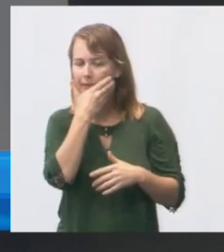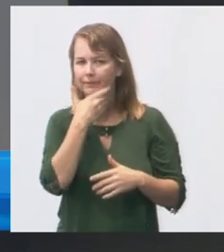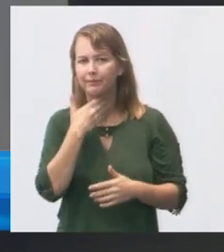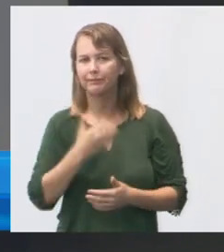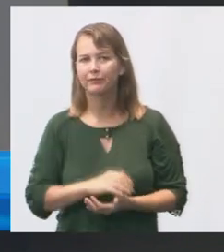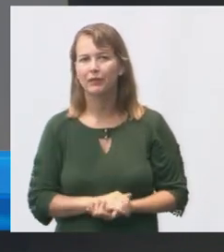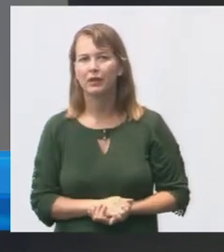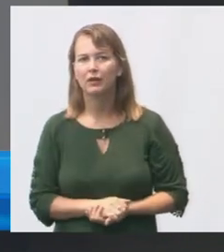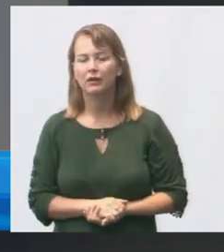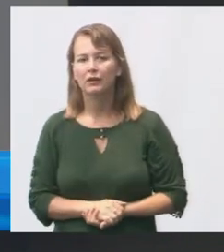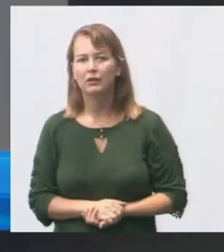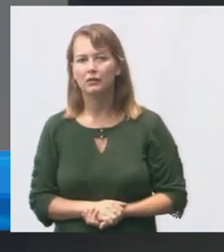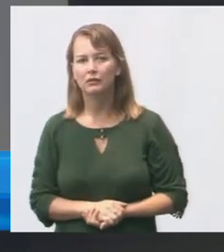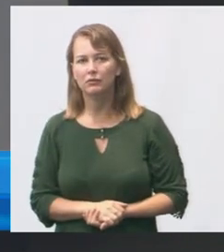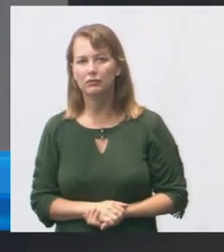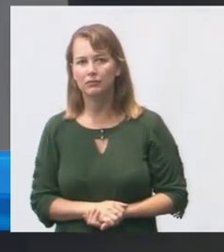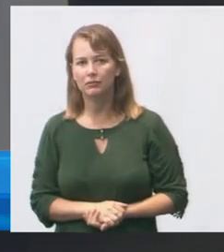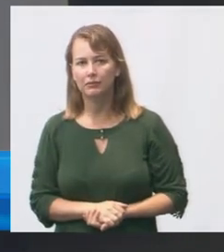pode passar o cano